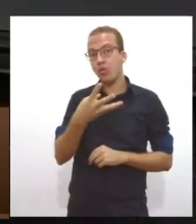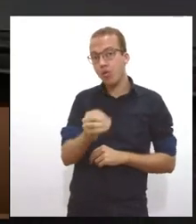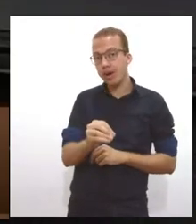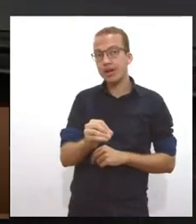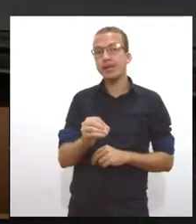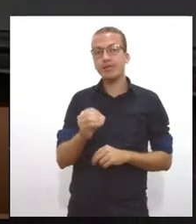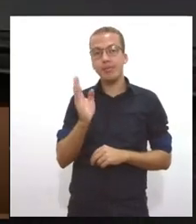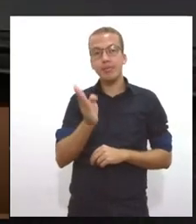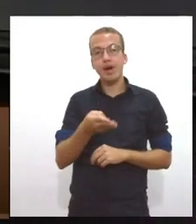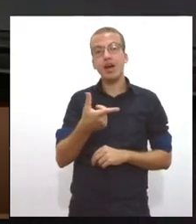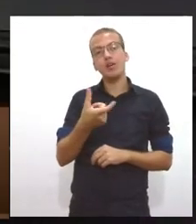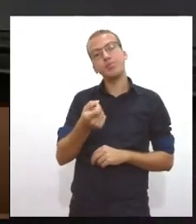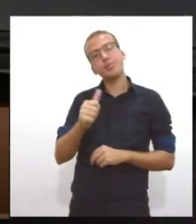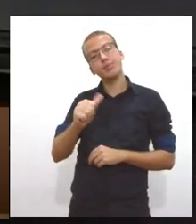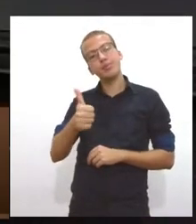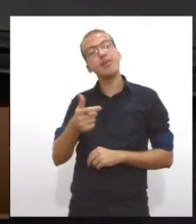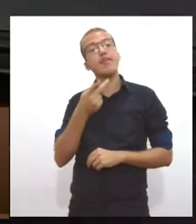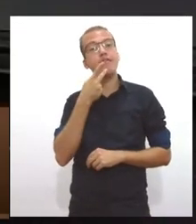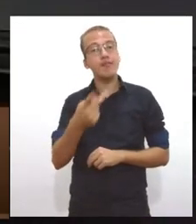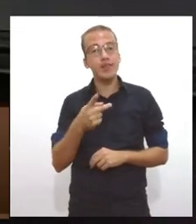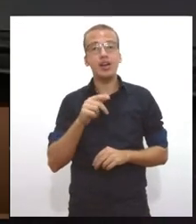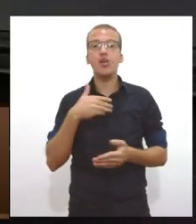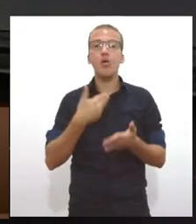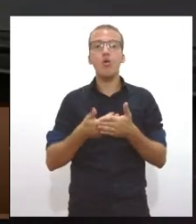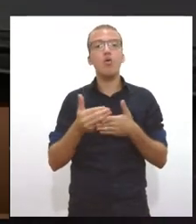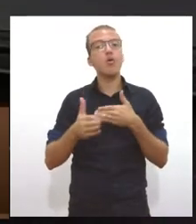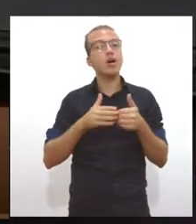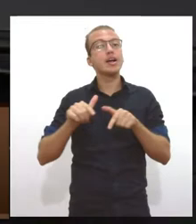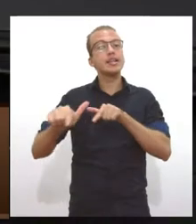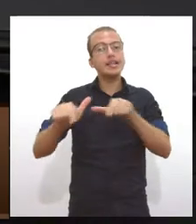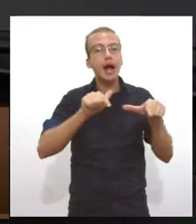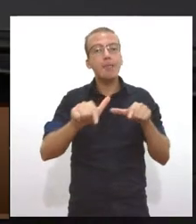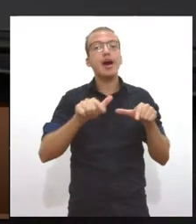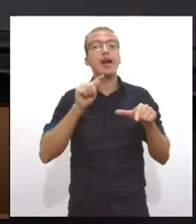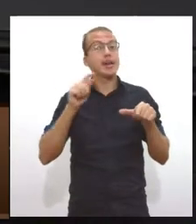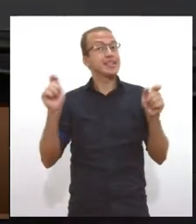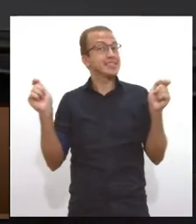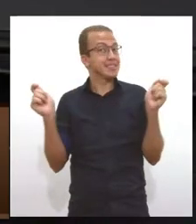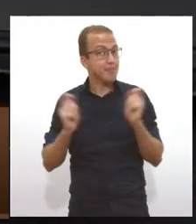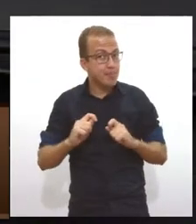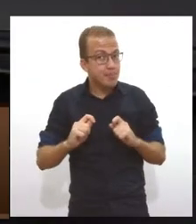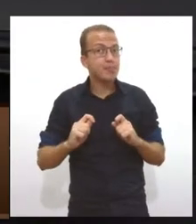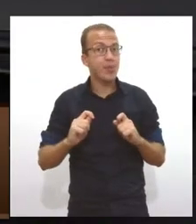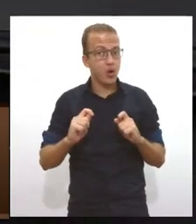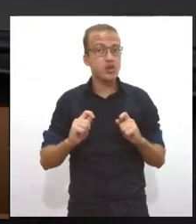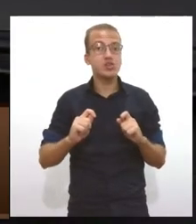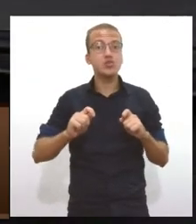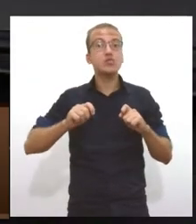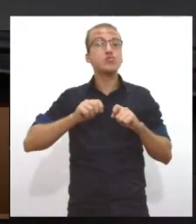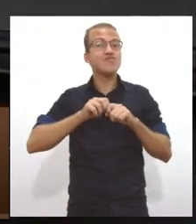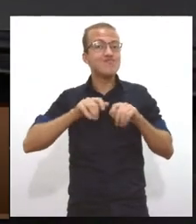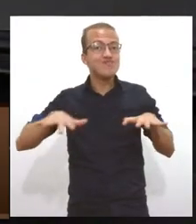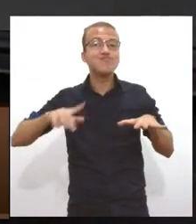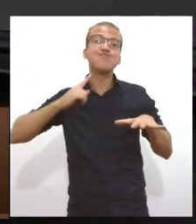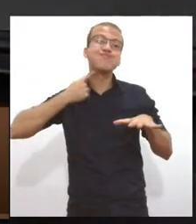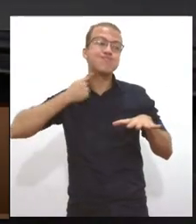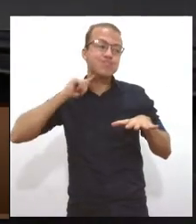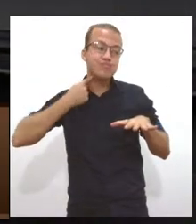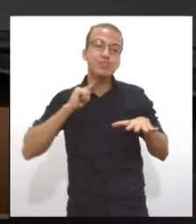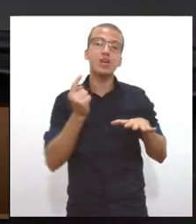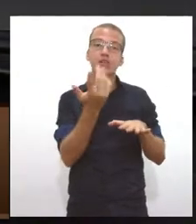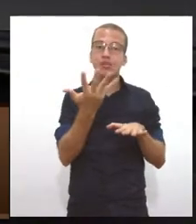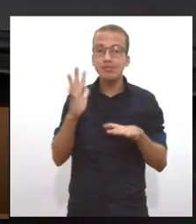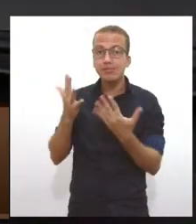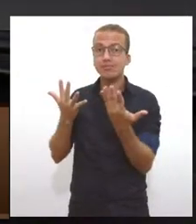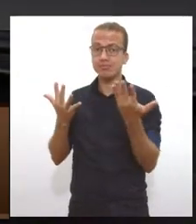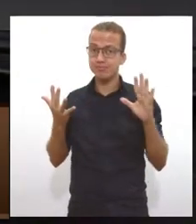toda atividade que tem o potencial de poluir ou degradar o meio ambiente, que utiliza recurso ambiental,